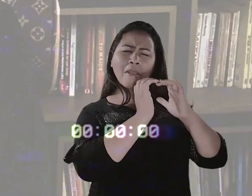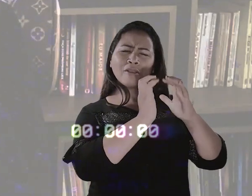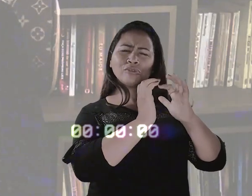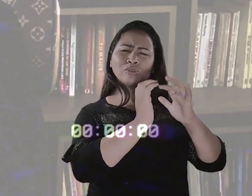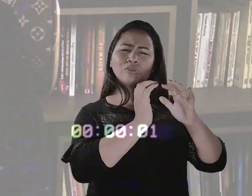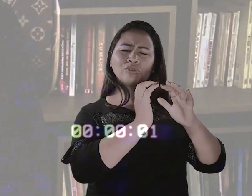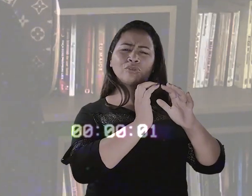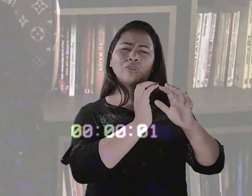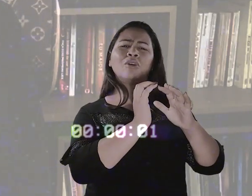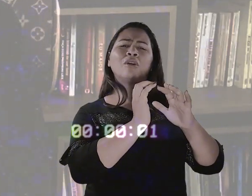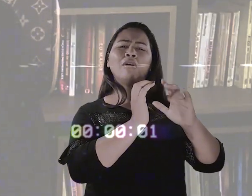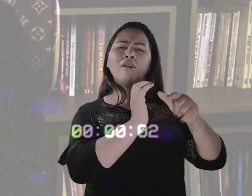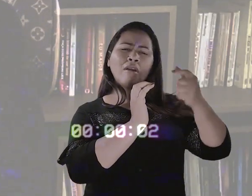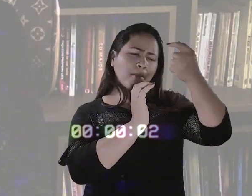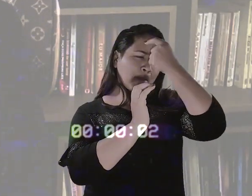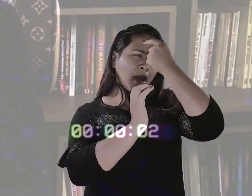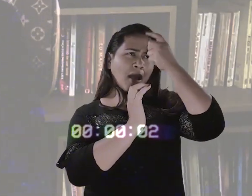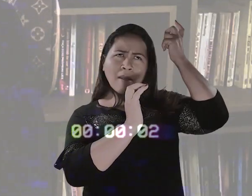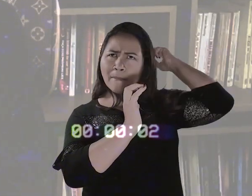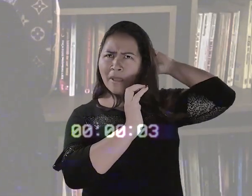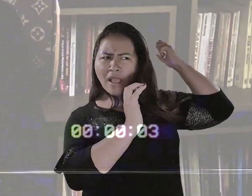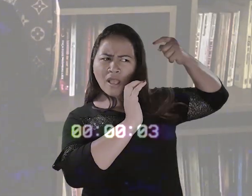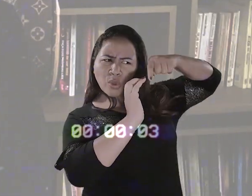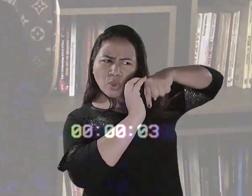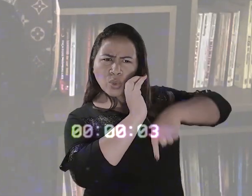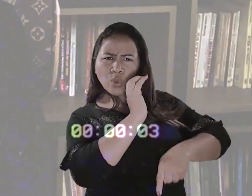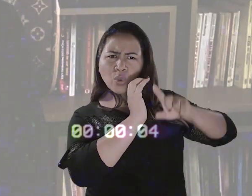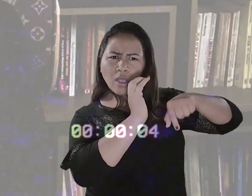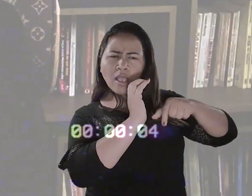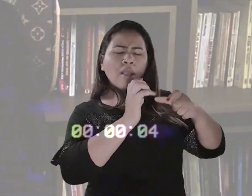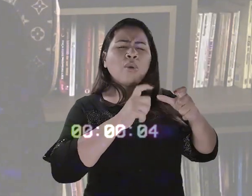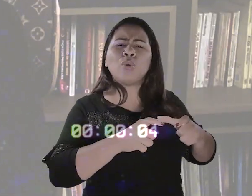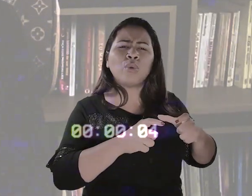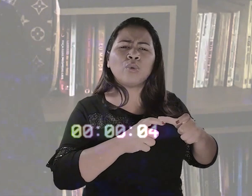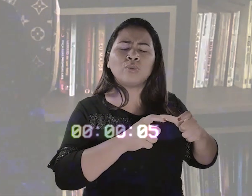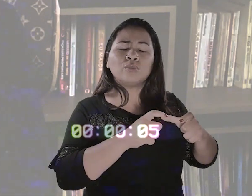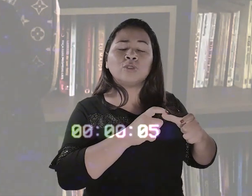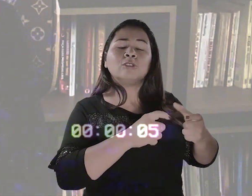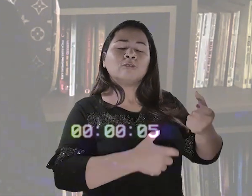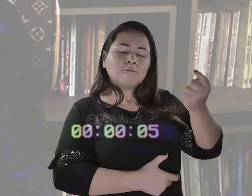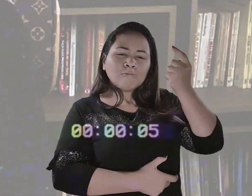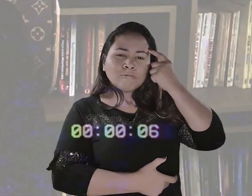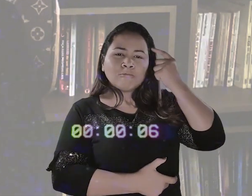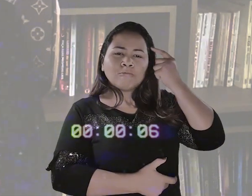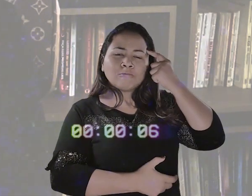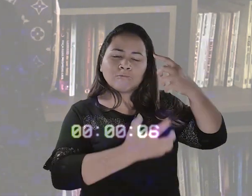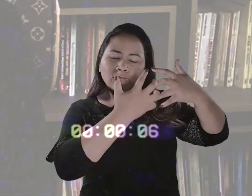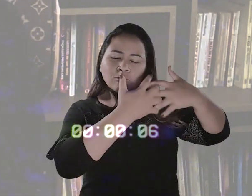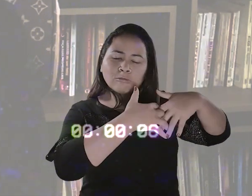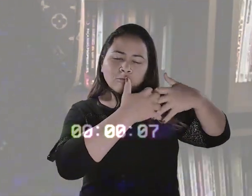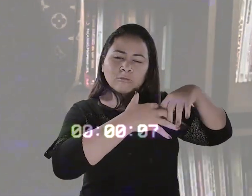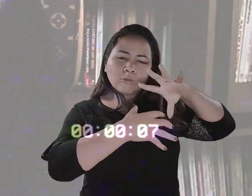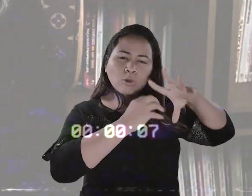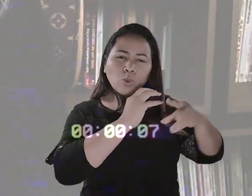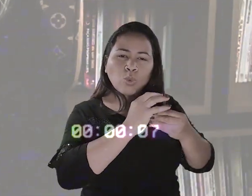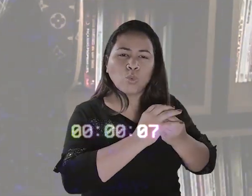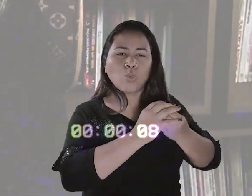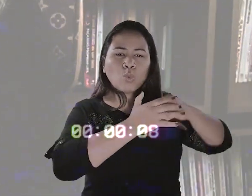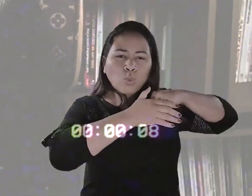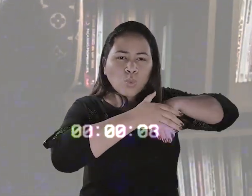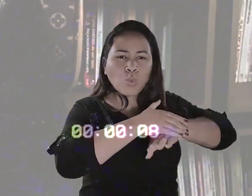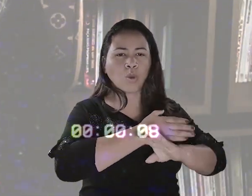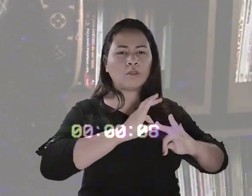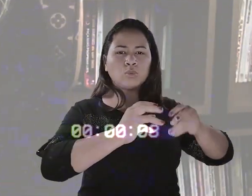A mente inconsciente é a mente, então, que é onde ficam todas as nossas memórias, é a mente que vibra magneticamente. E o que